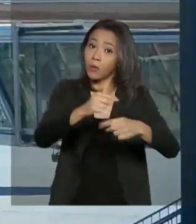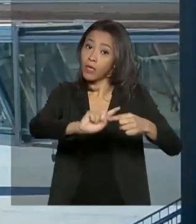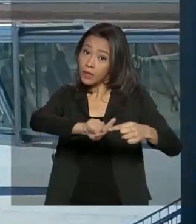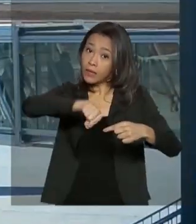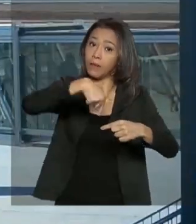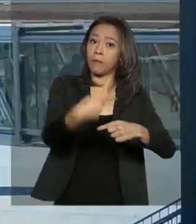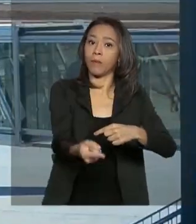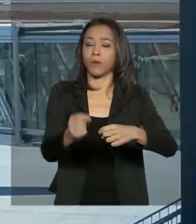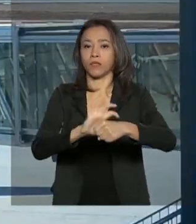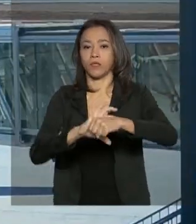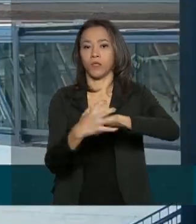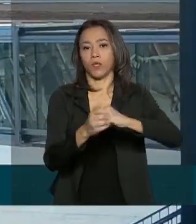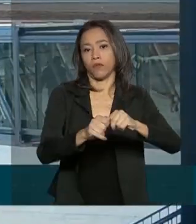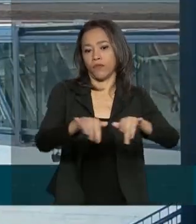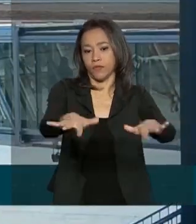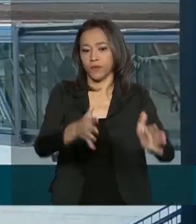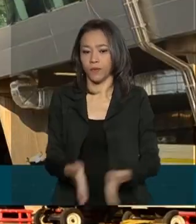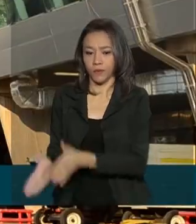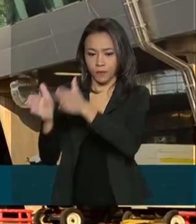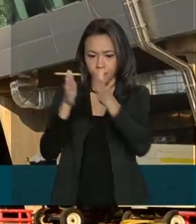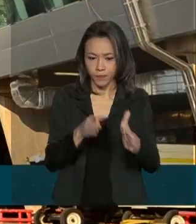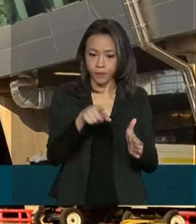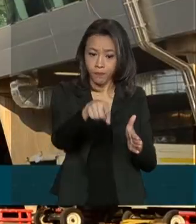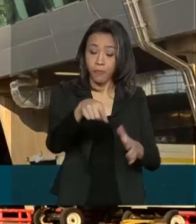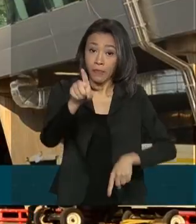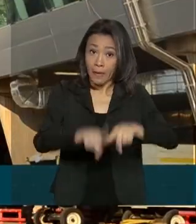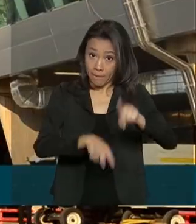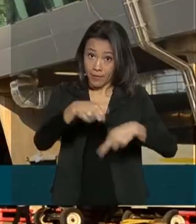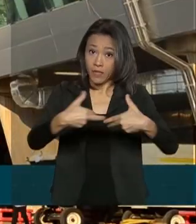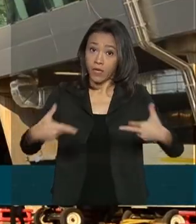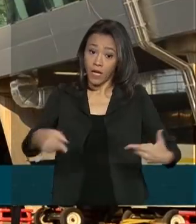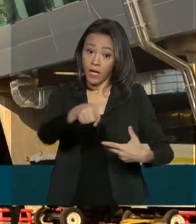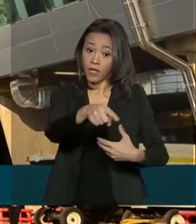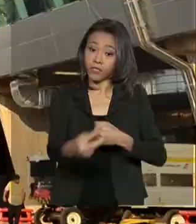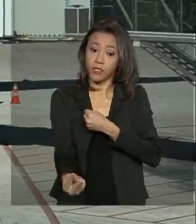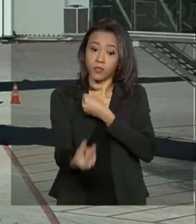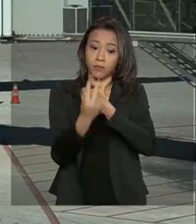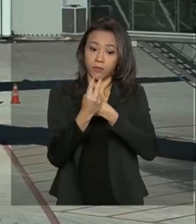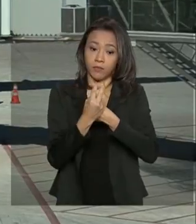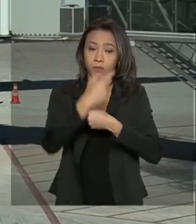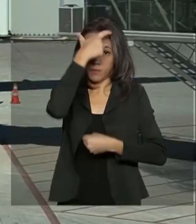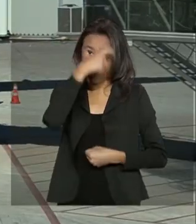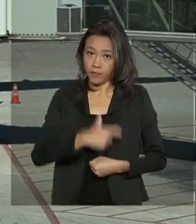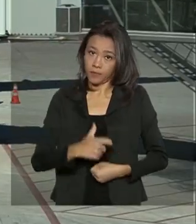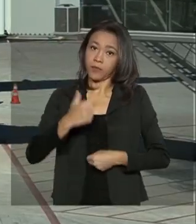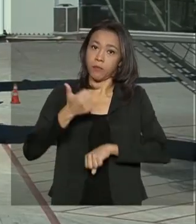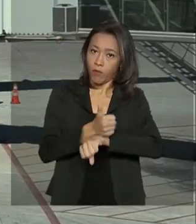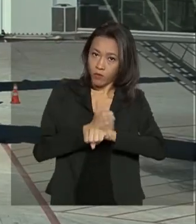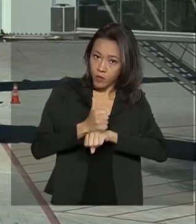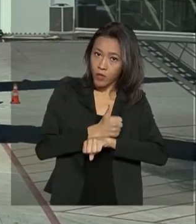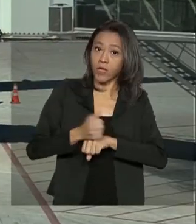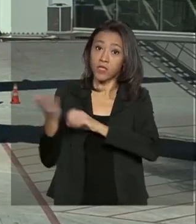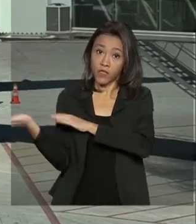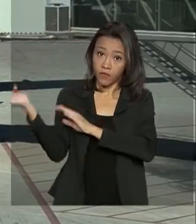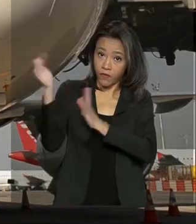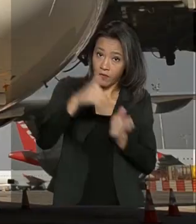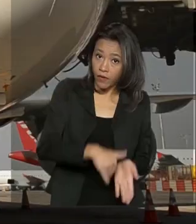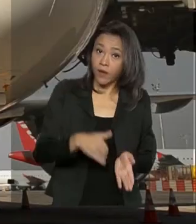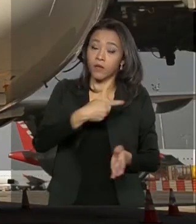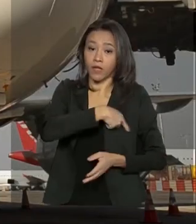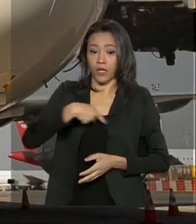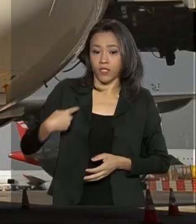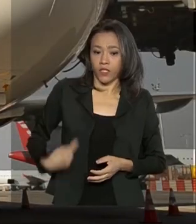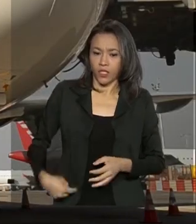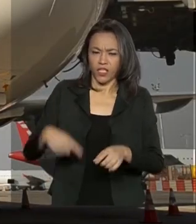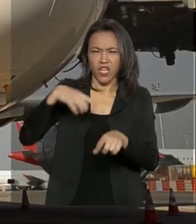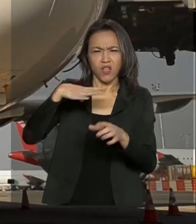A primeira leva de equipamentos de proteção individual adquiridos da China pelo Ministério da Saúde, de um total de 960